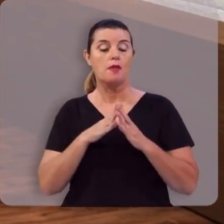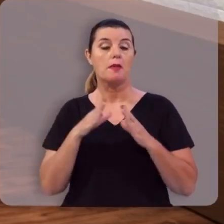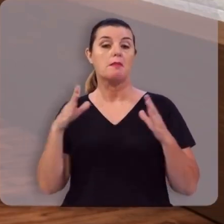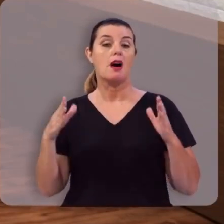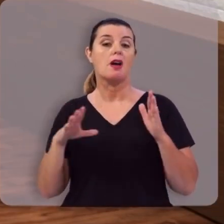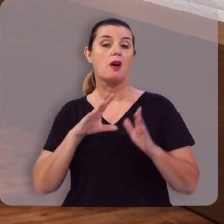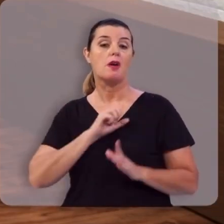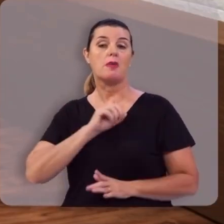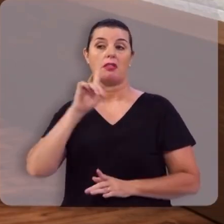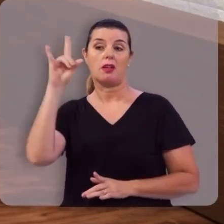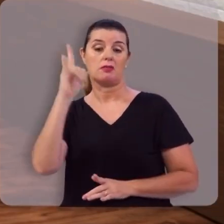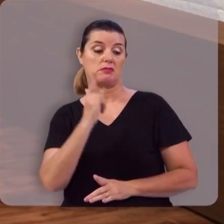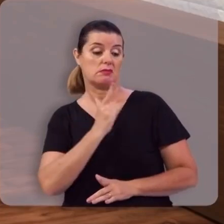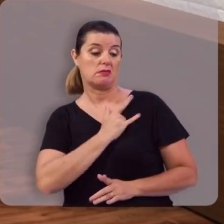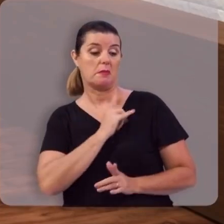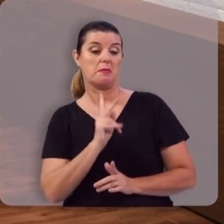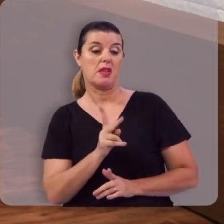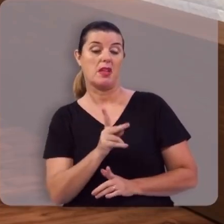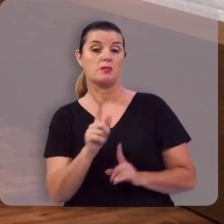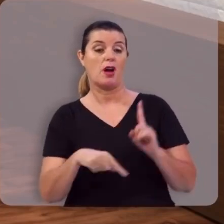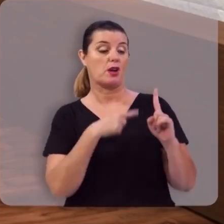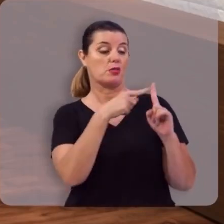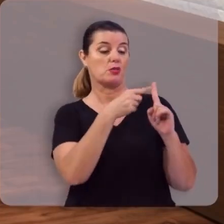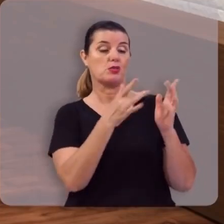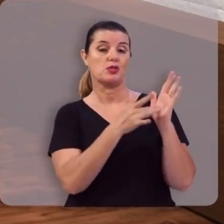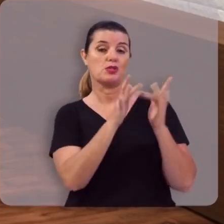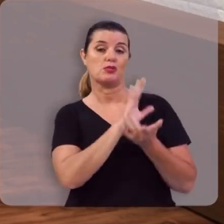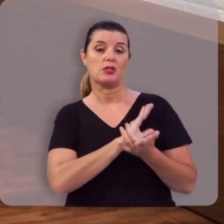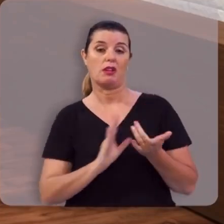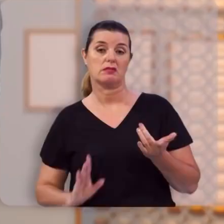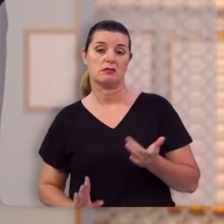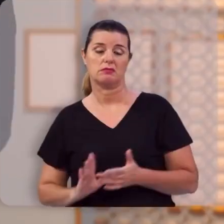máxima de que Deus ama você a cruz de Cristo